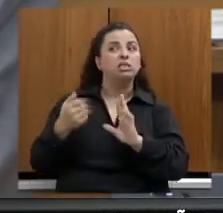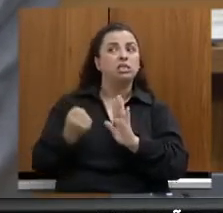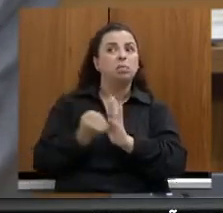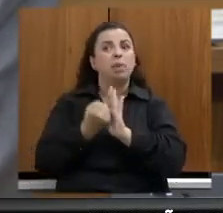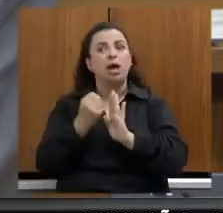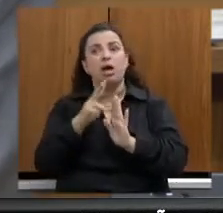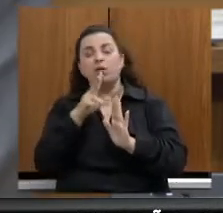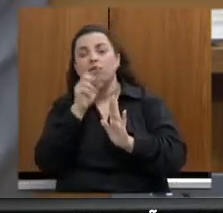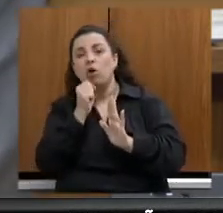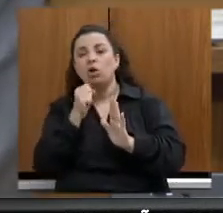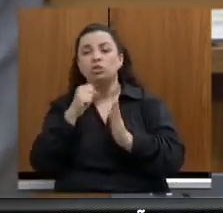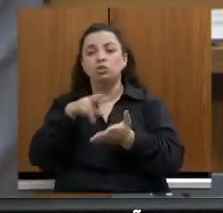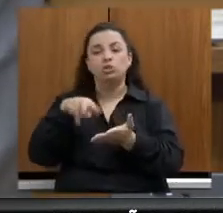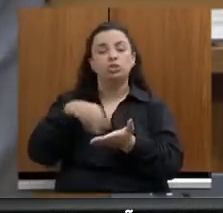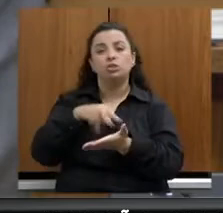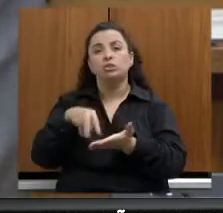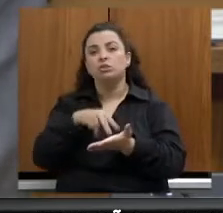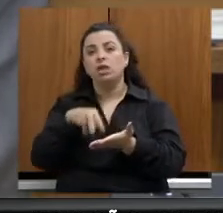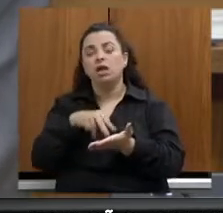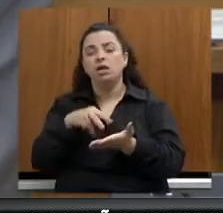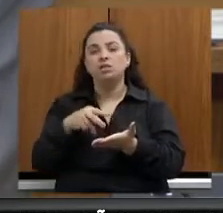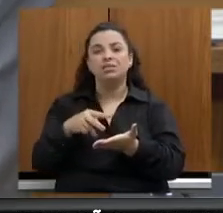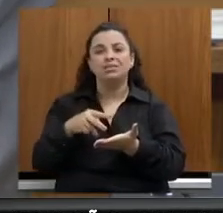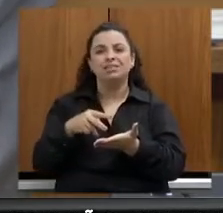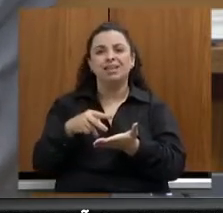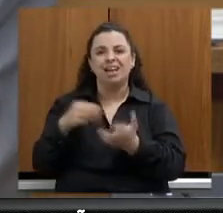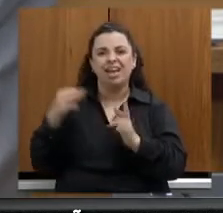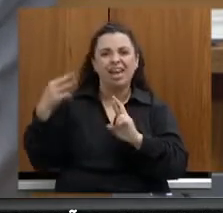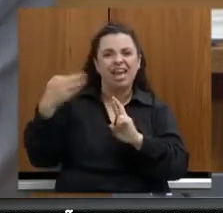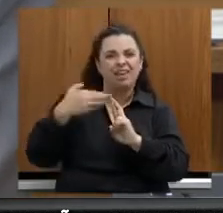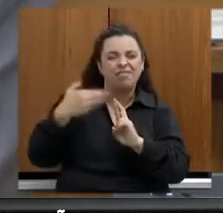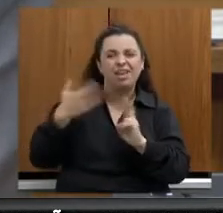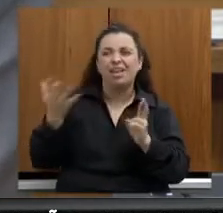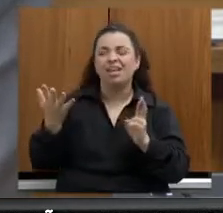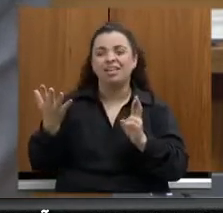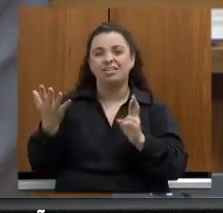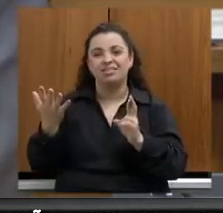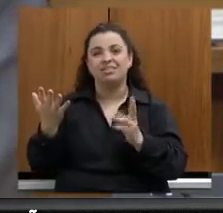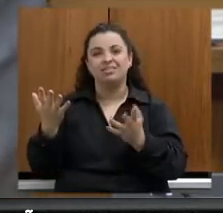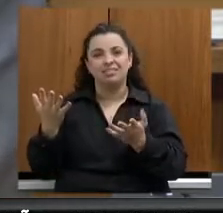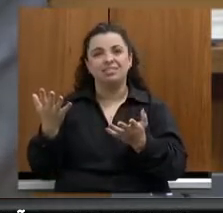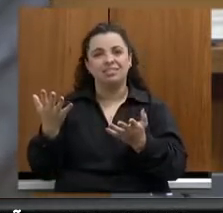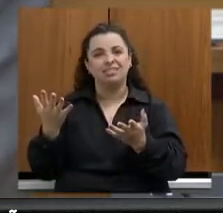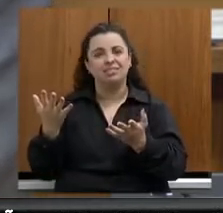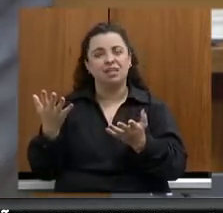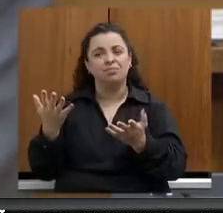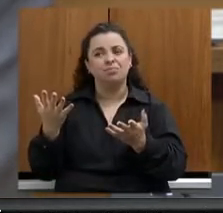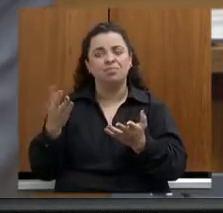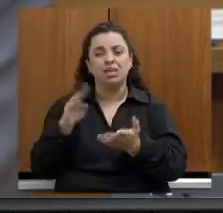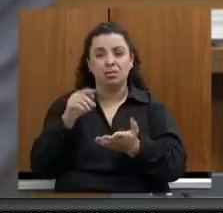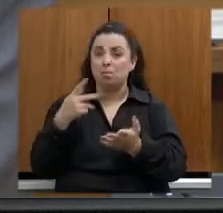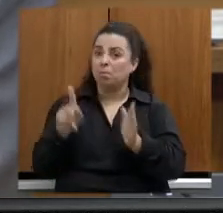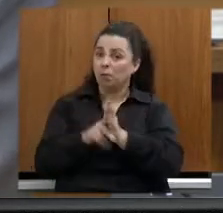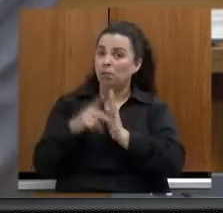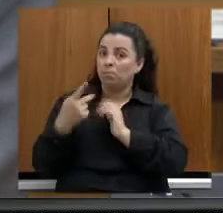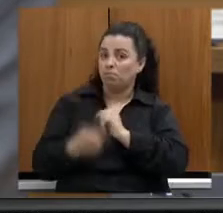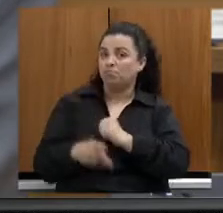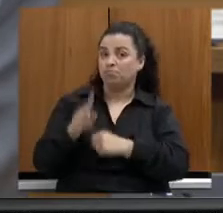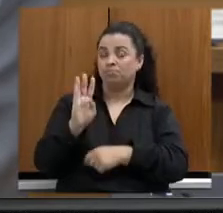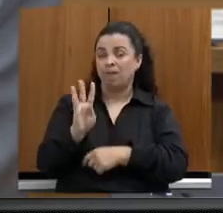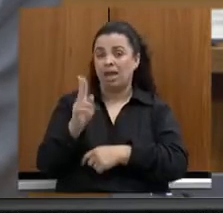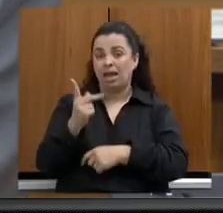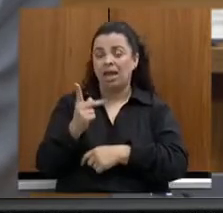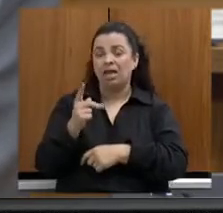forte de ser a capital da dança, Belo Horizonte ter essa parte, esse